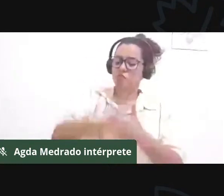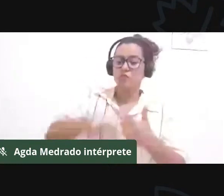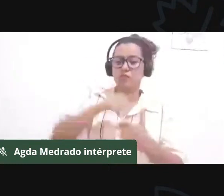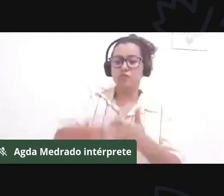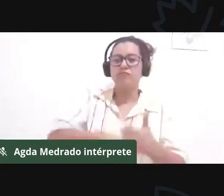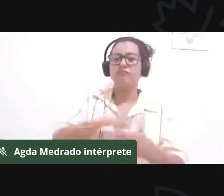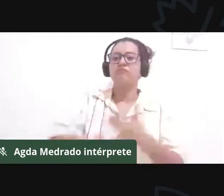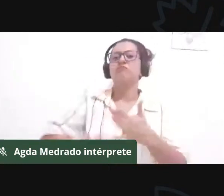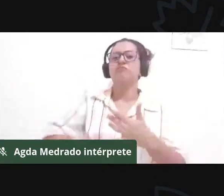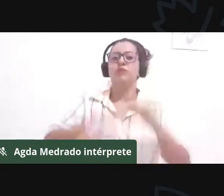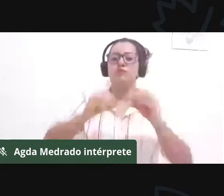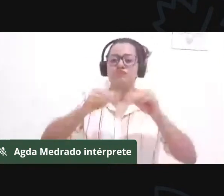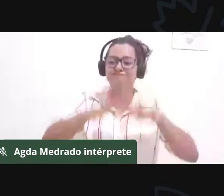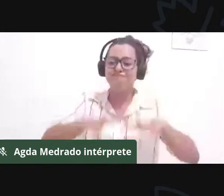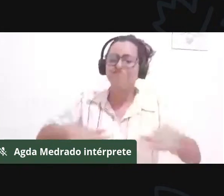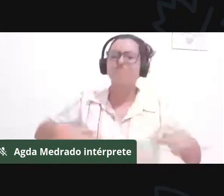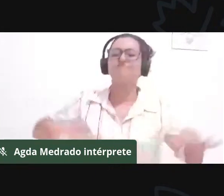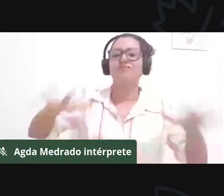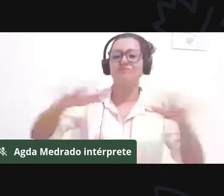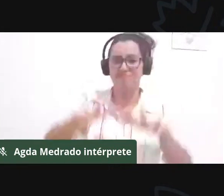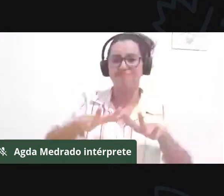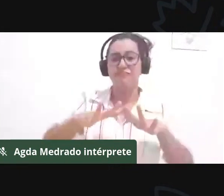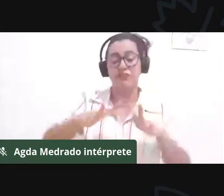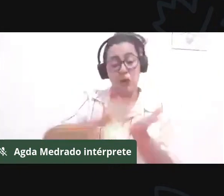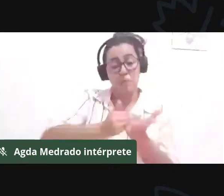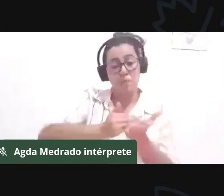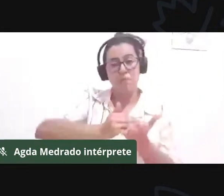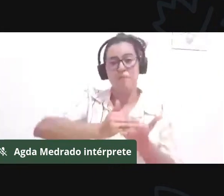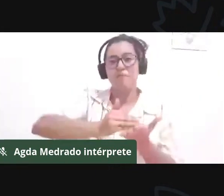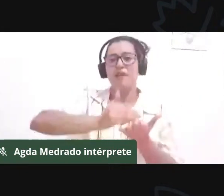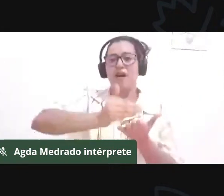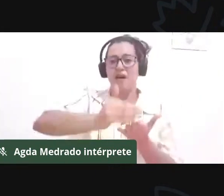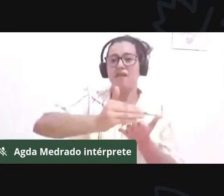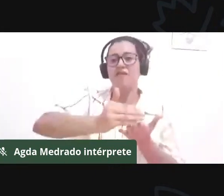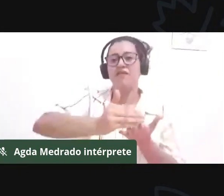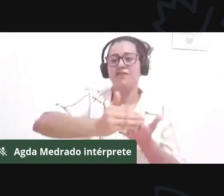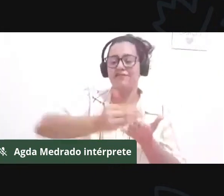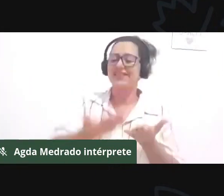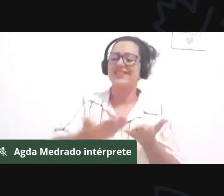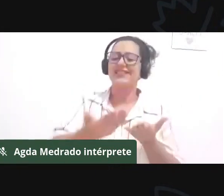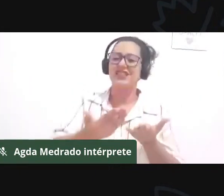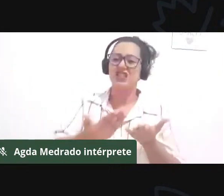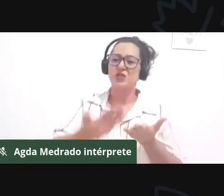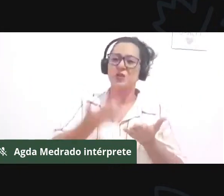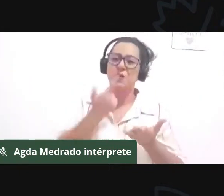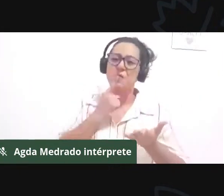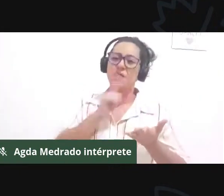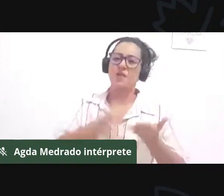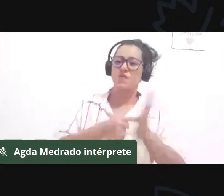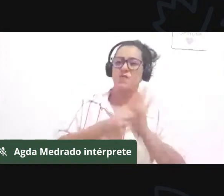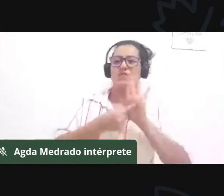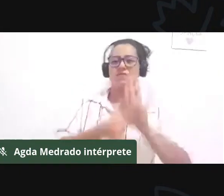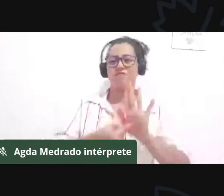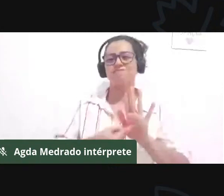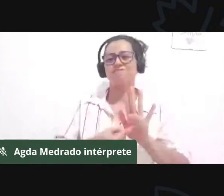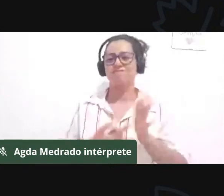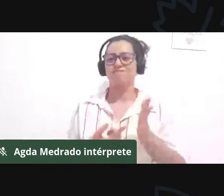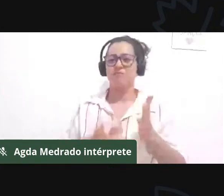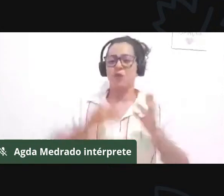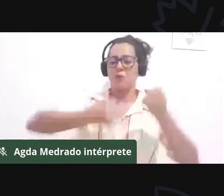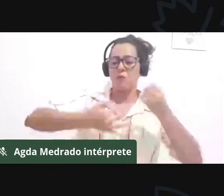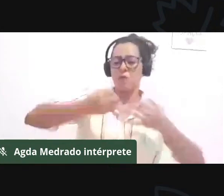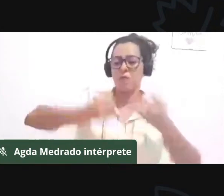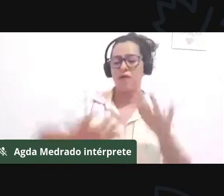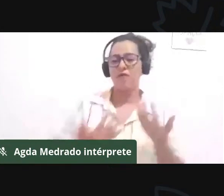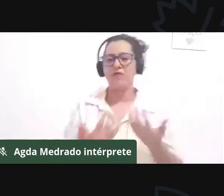E é a partir disso que se constituem as nossas falas, seja ela no campo acadêmico, seja ela